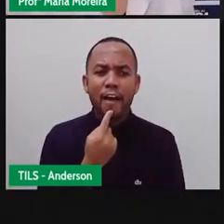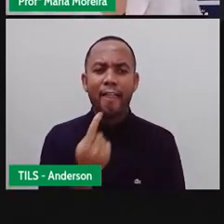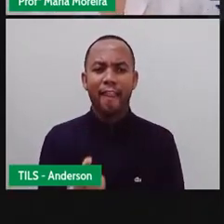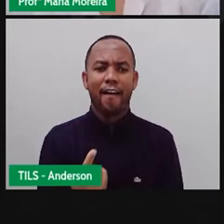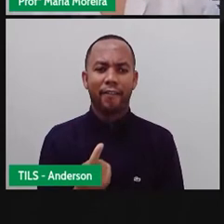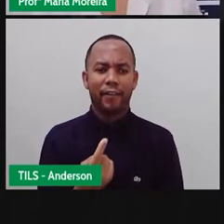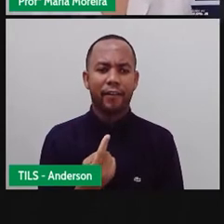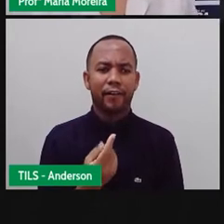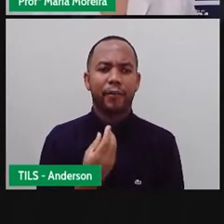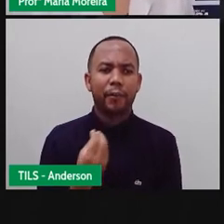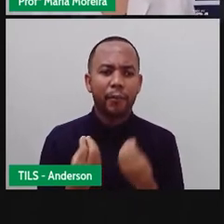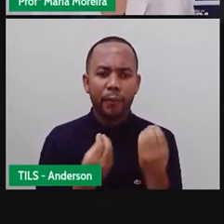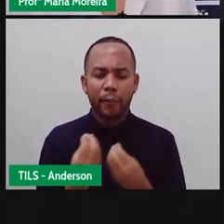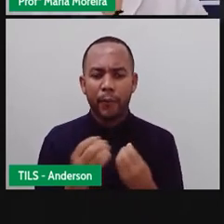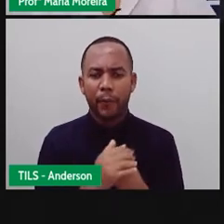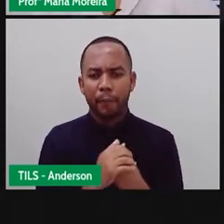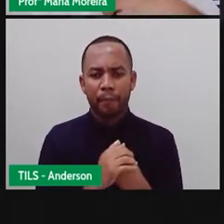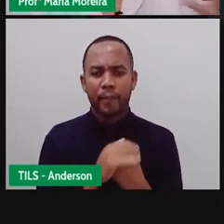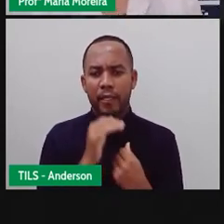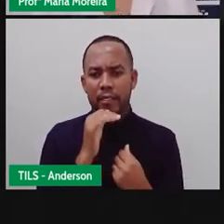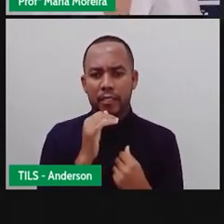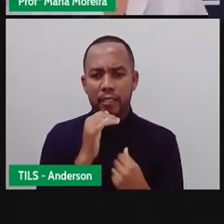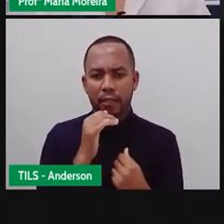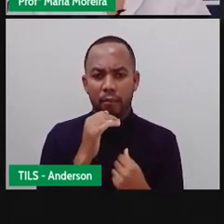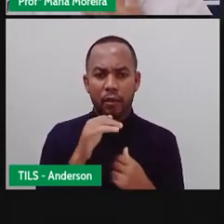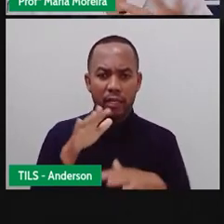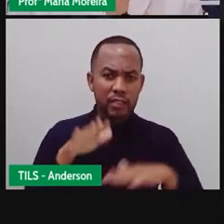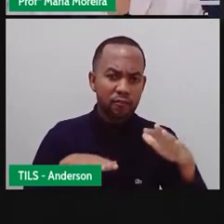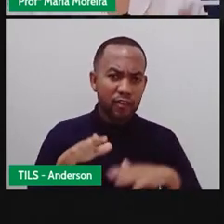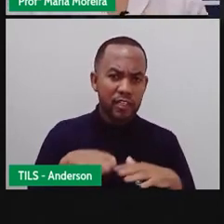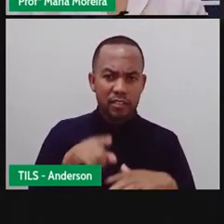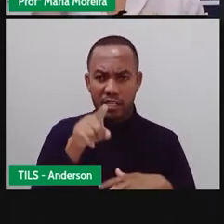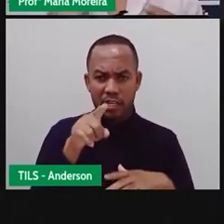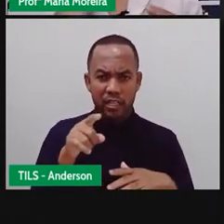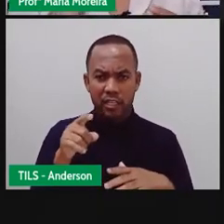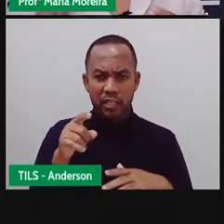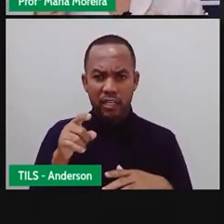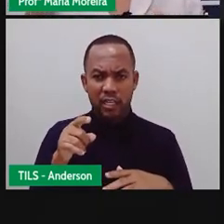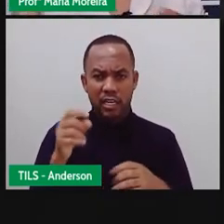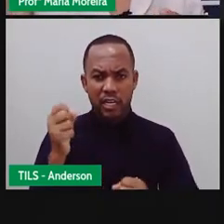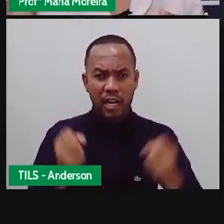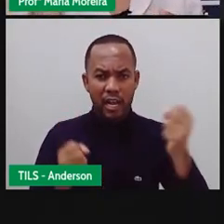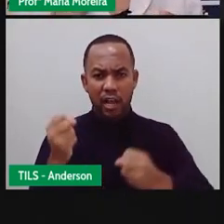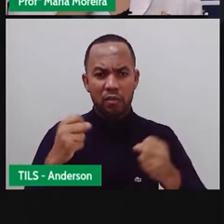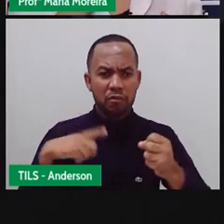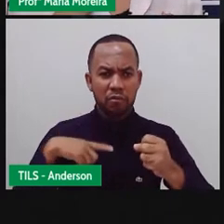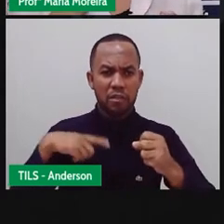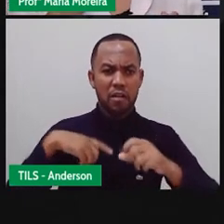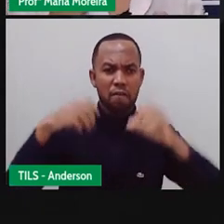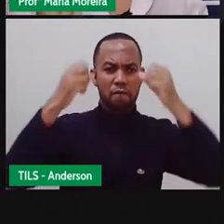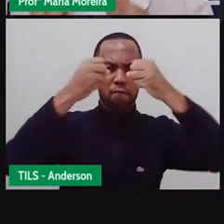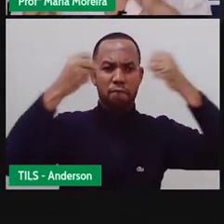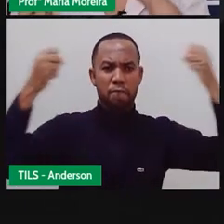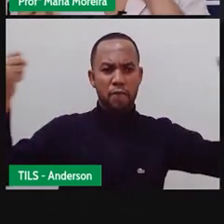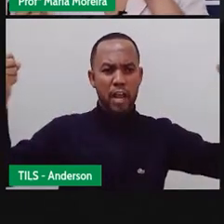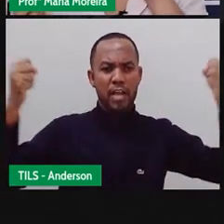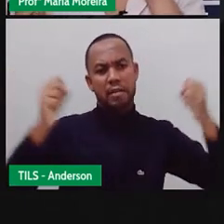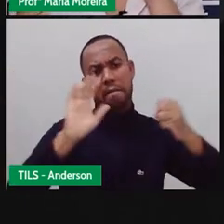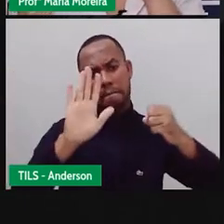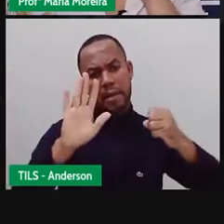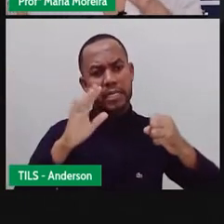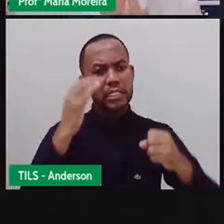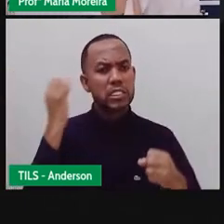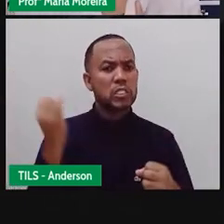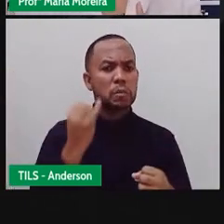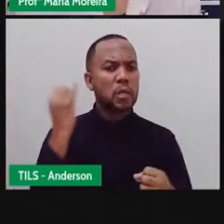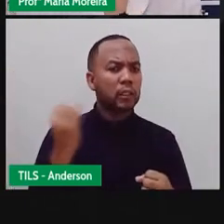Oralmente. Mesmo o carro de som, ele tendo uma faixa, ele sendo plotado, o importante é o quê? O que se fala e o que a gente está, o quê?